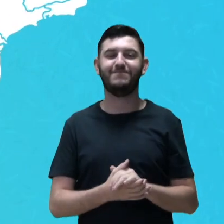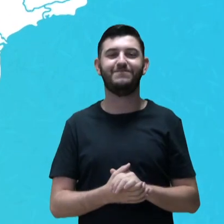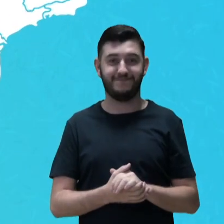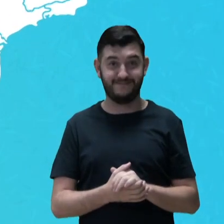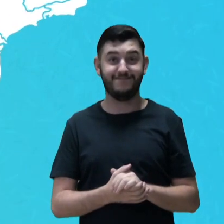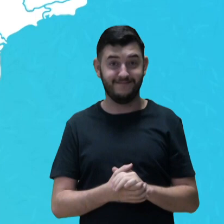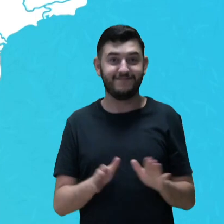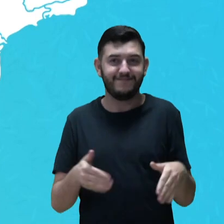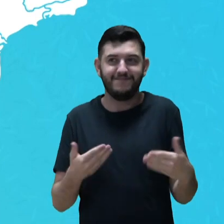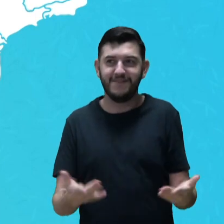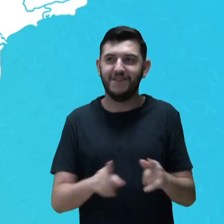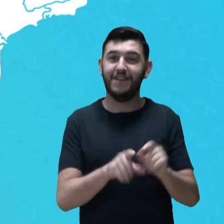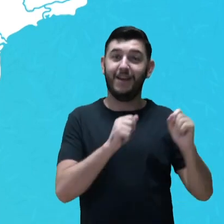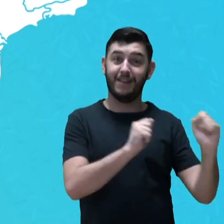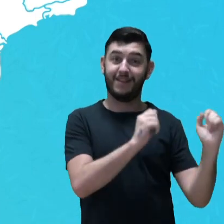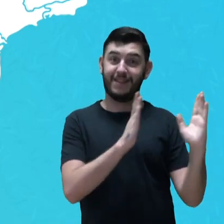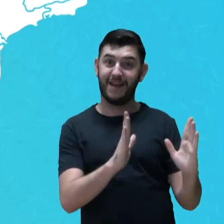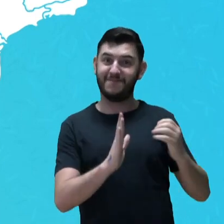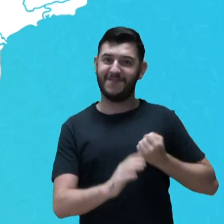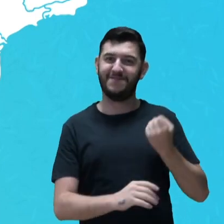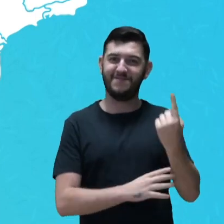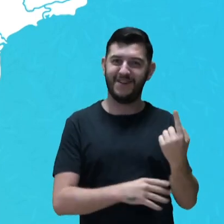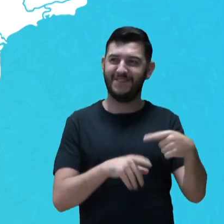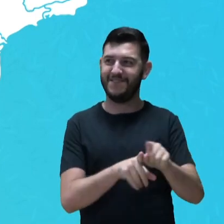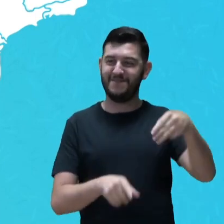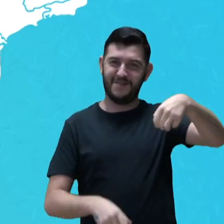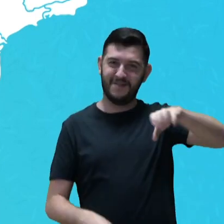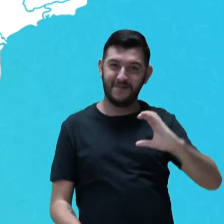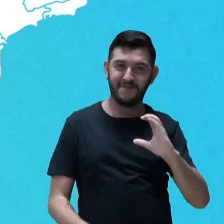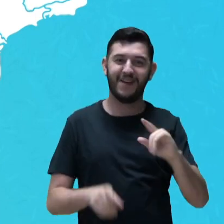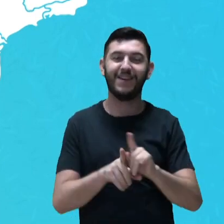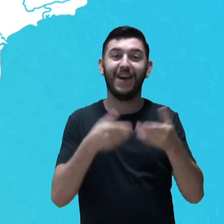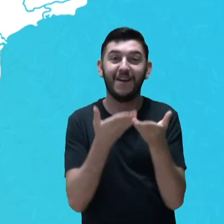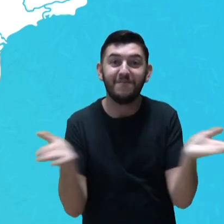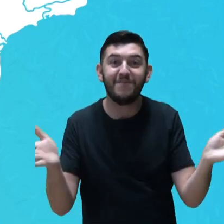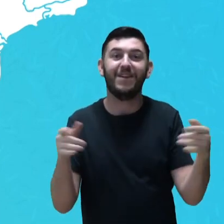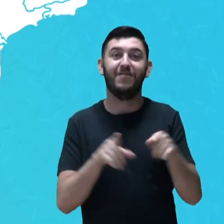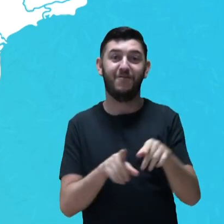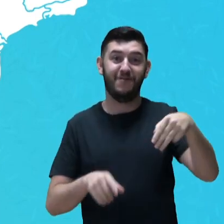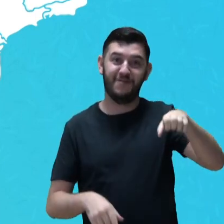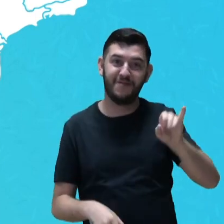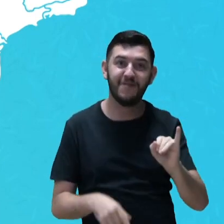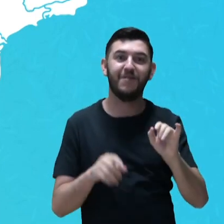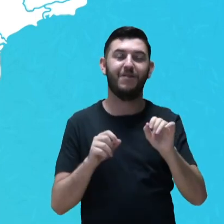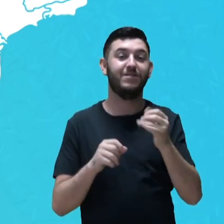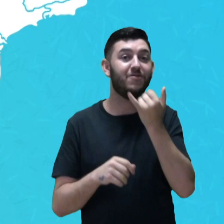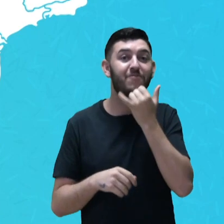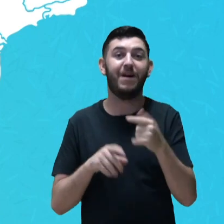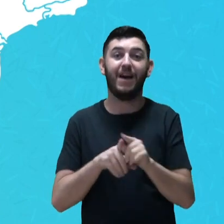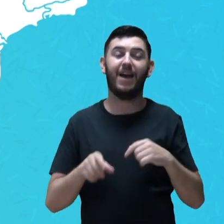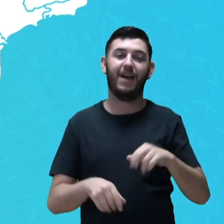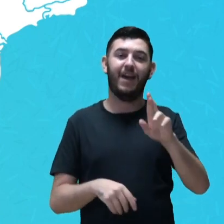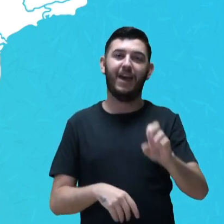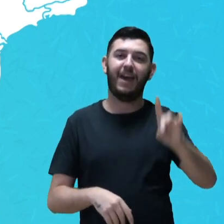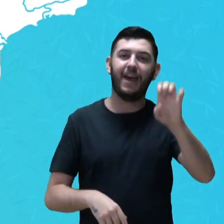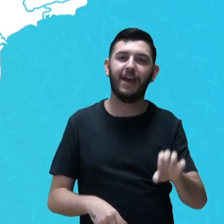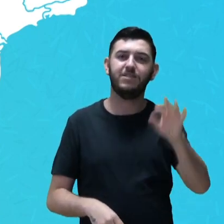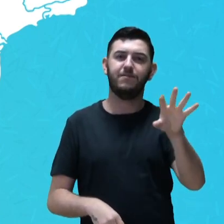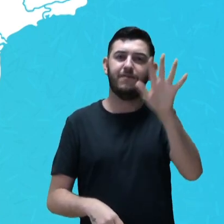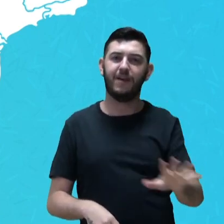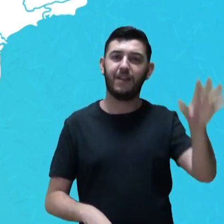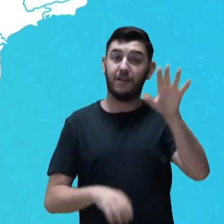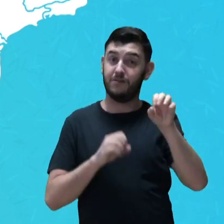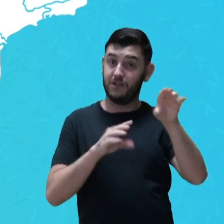primeira etapa, o MEC abriu o prazo para a adesão das instituições que compõem a Rede Federal de Educação Profissional,